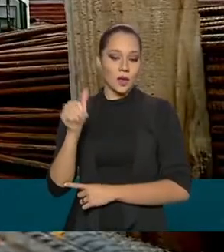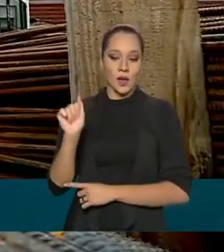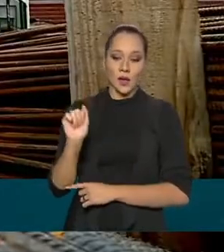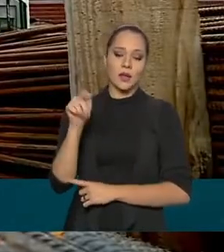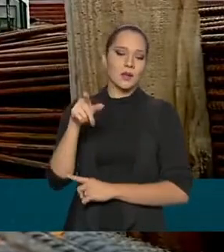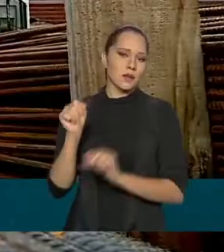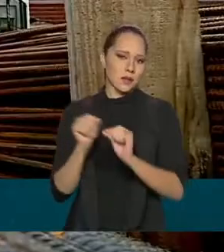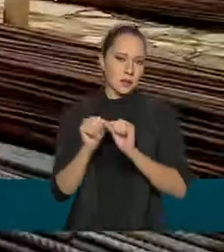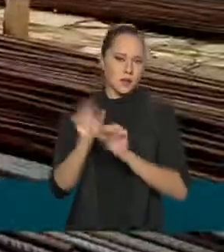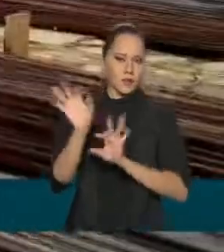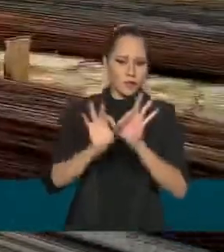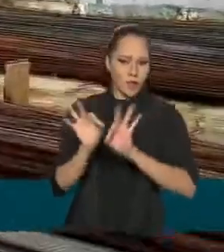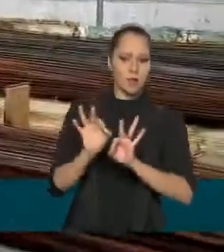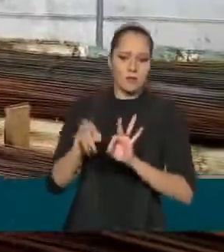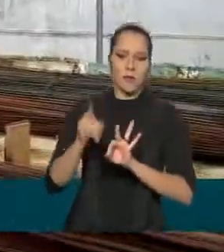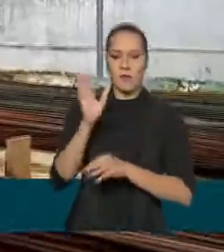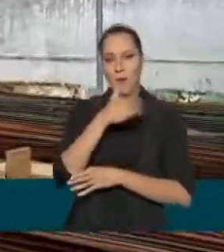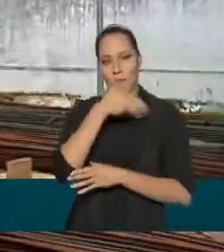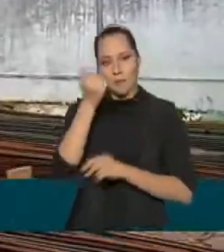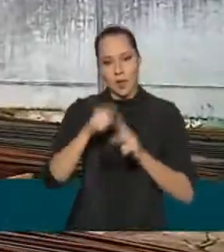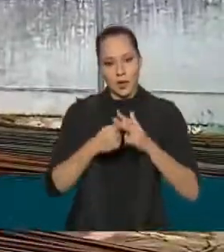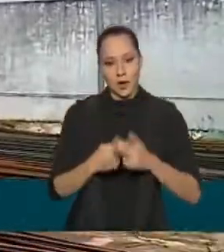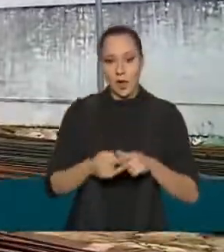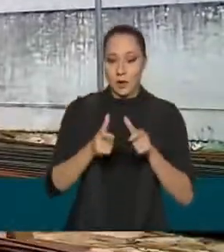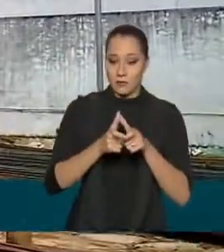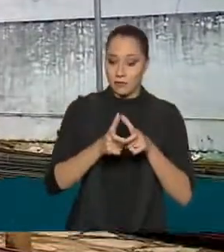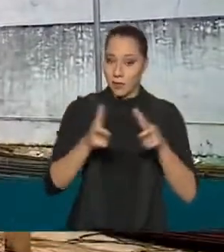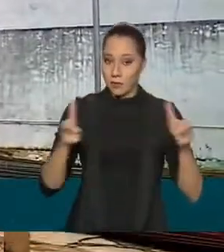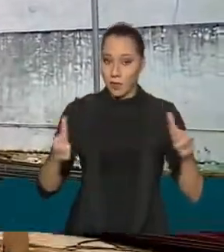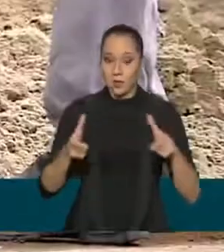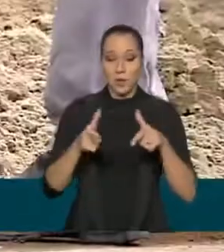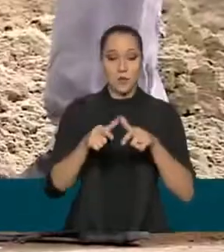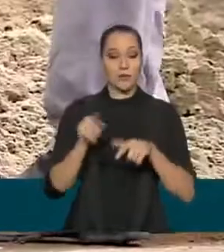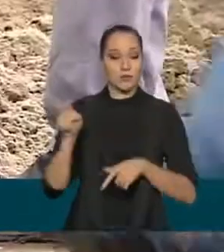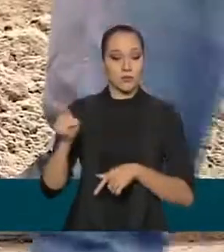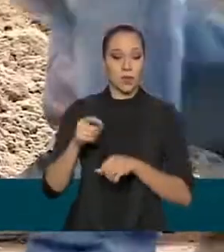realizada para a melhoria e ampliação desse estádio.